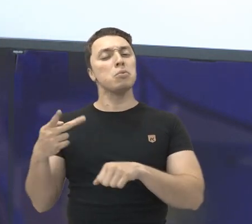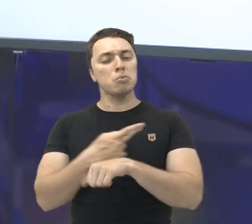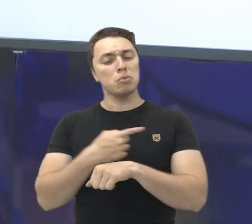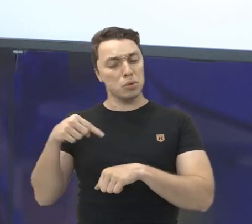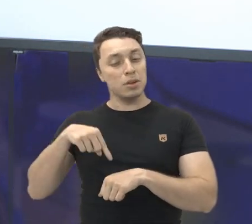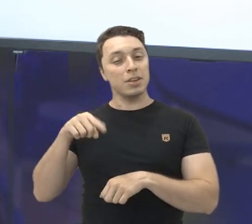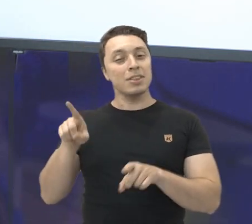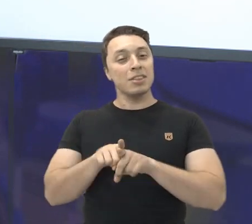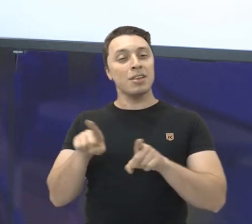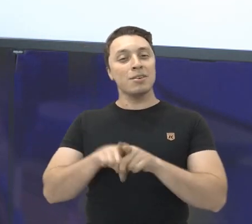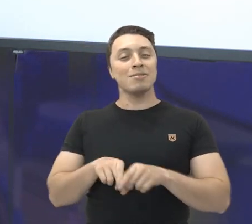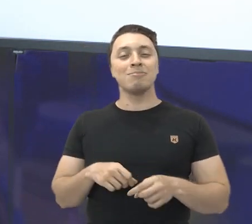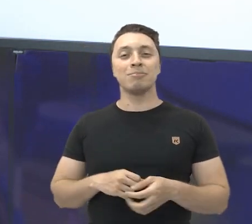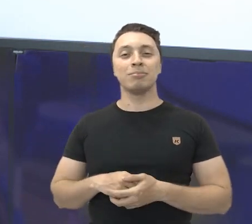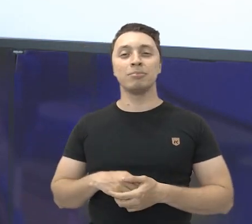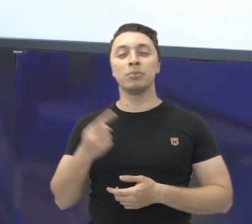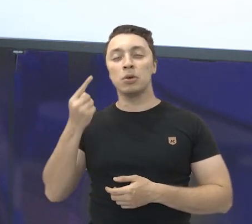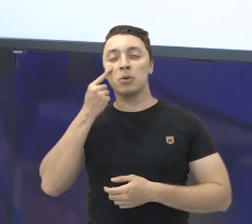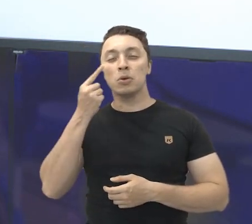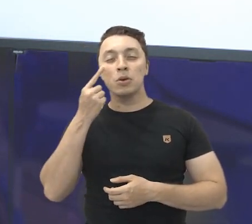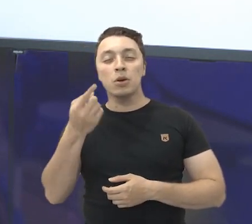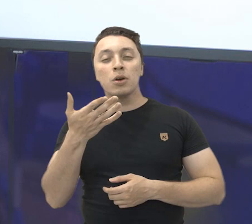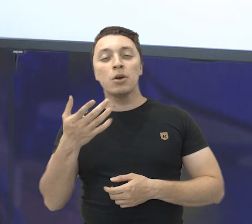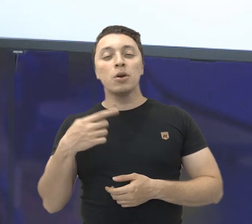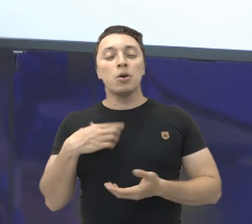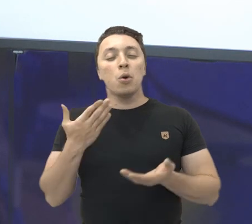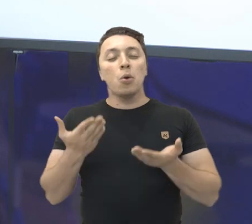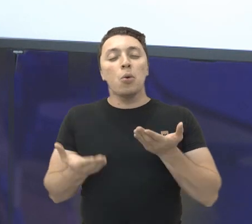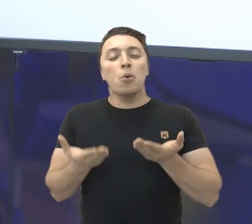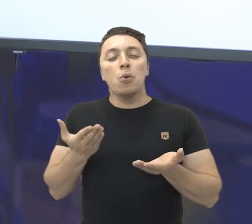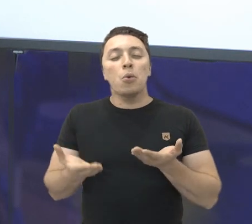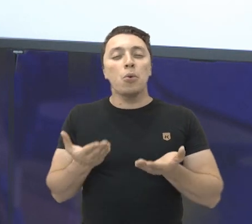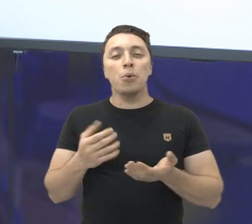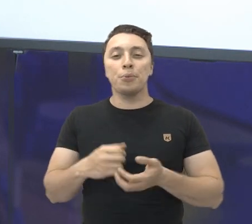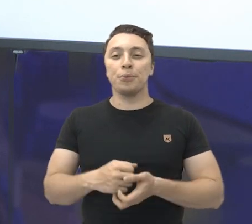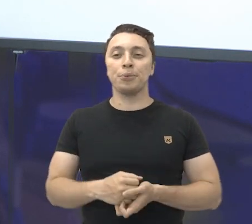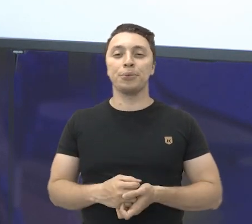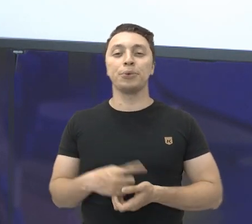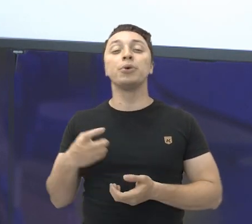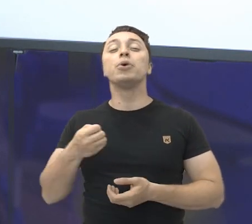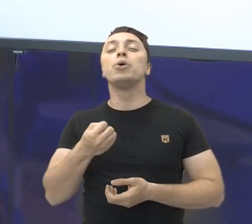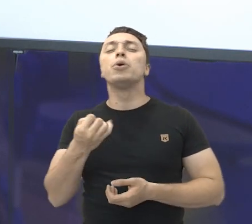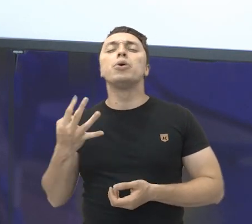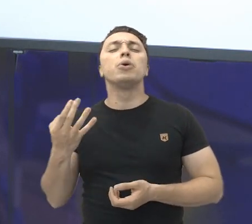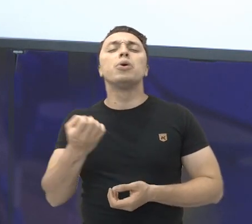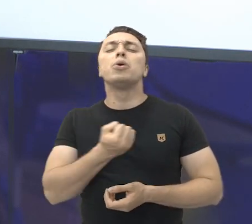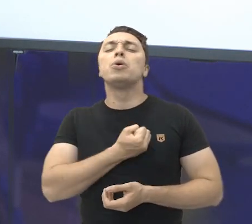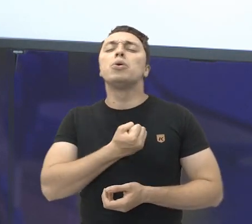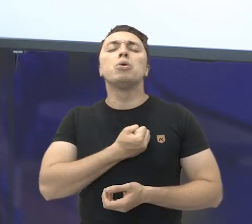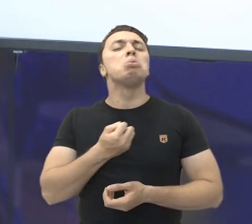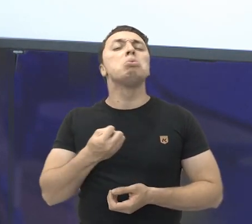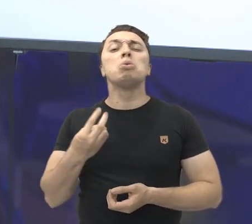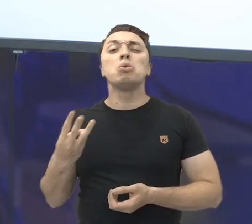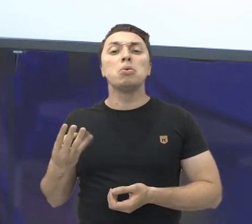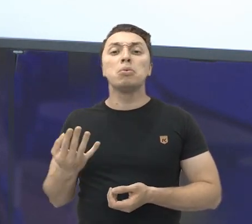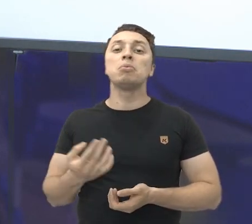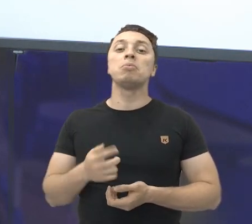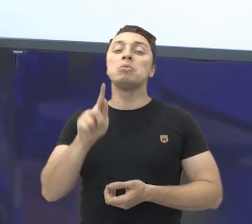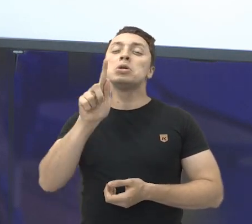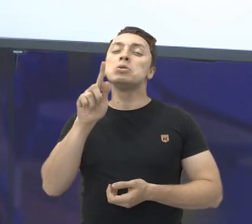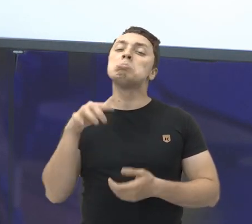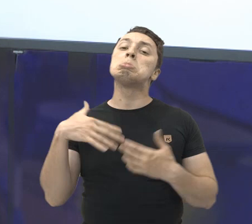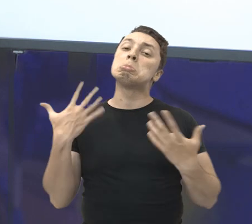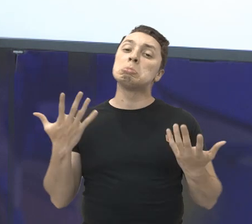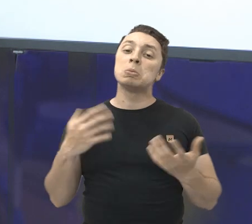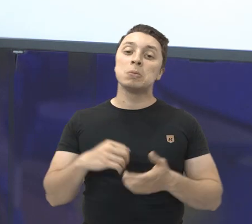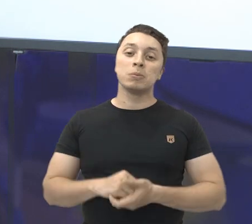Olha lá o peso dessa embalagem. Qual o númerozinho? Quantos gramas tem? Que